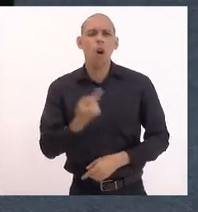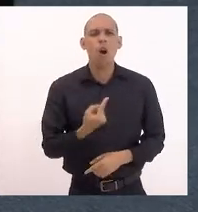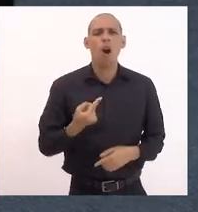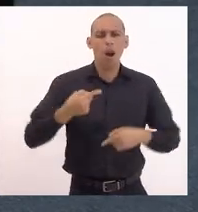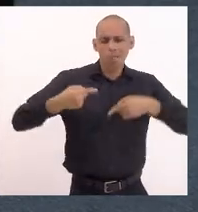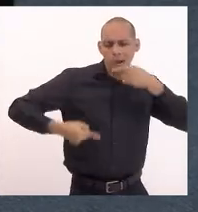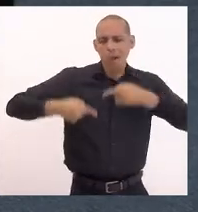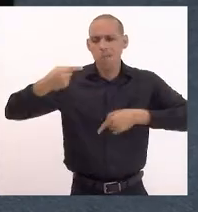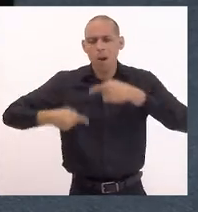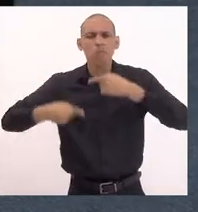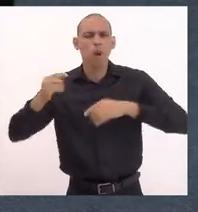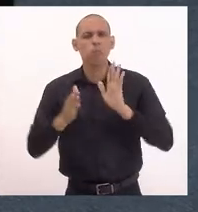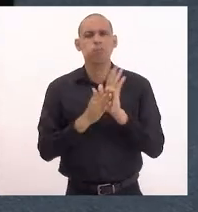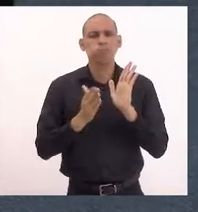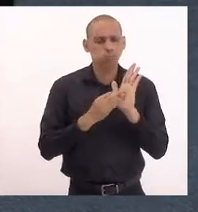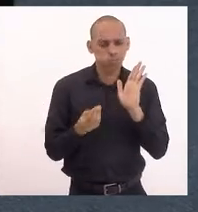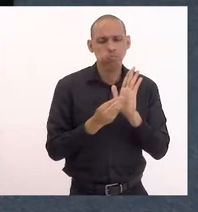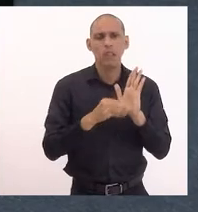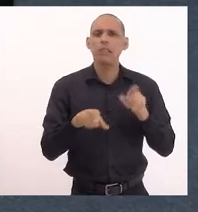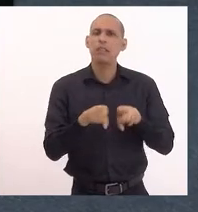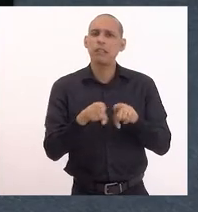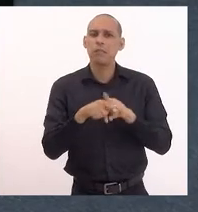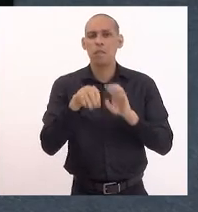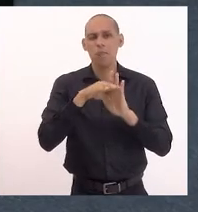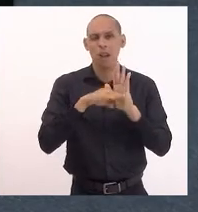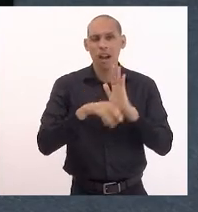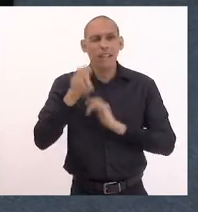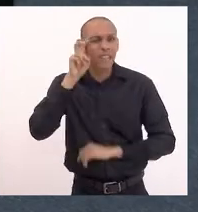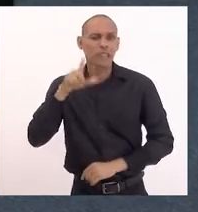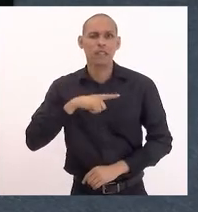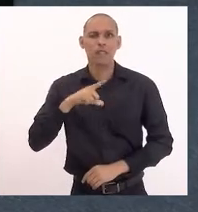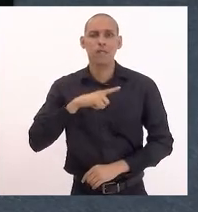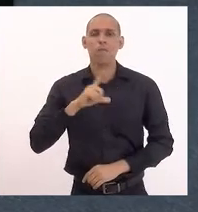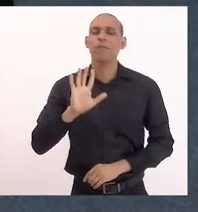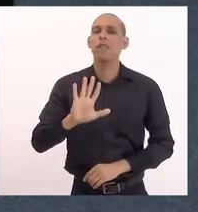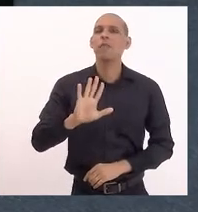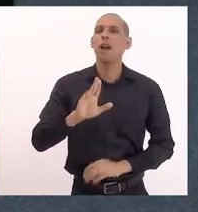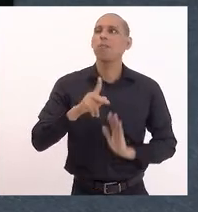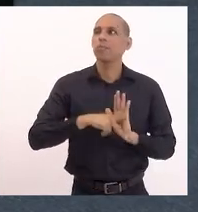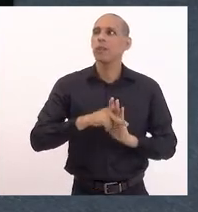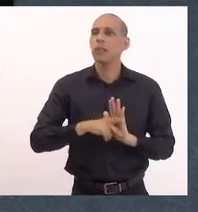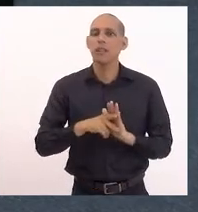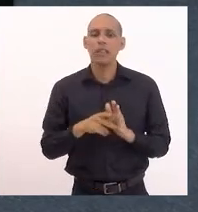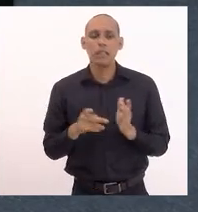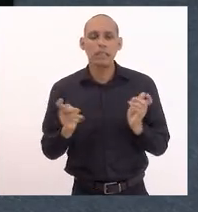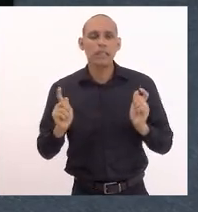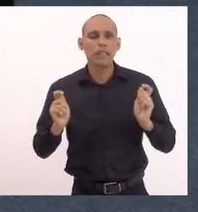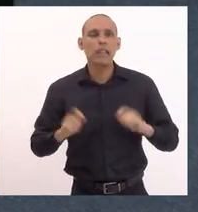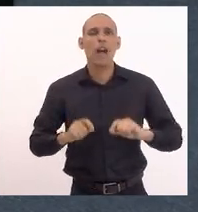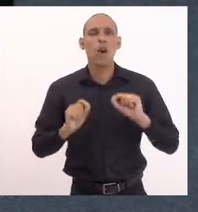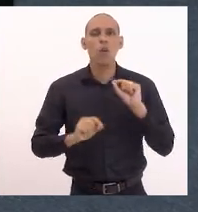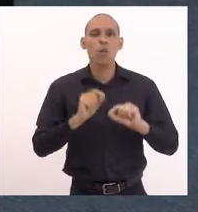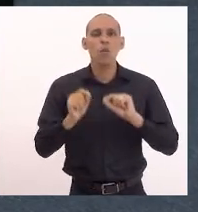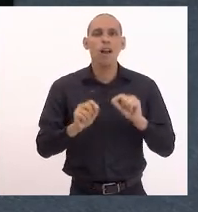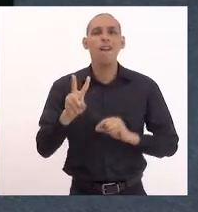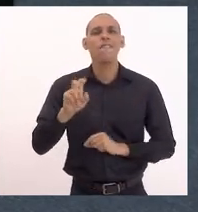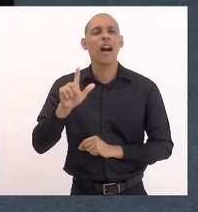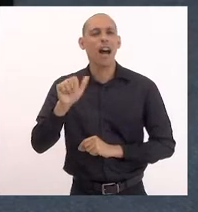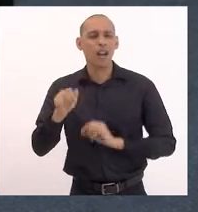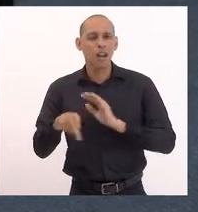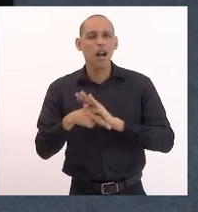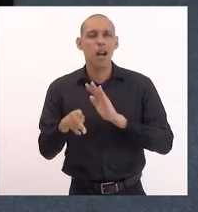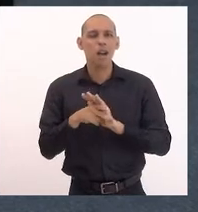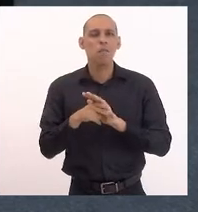discutir, vou debatê-lo também na quinta, mas um projeto que prevê, por exemplo, o uso das vagas ociosas, das